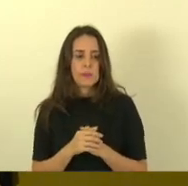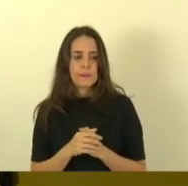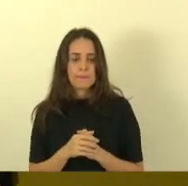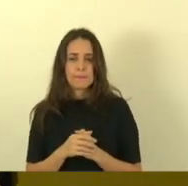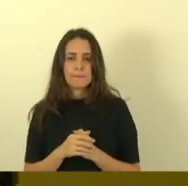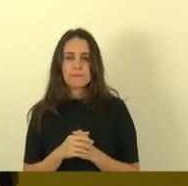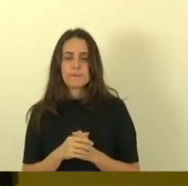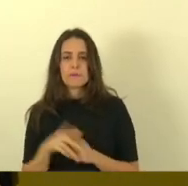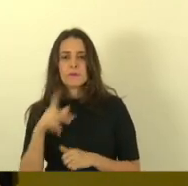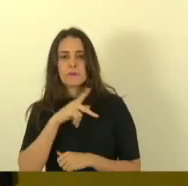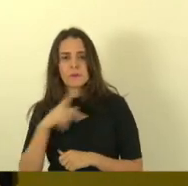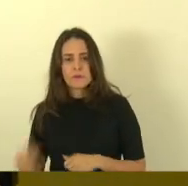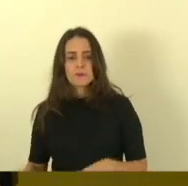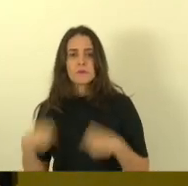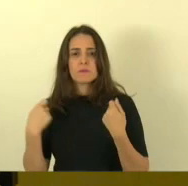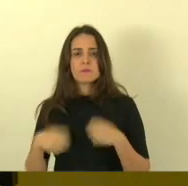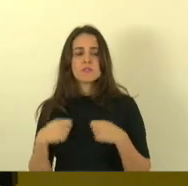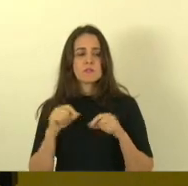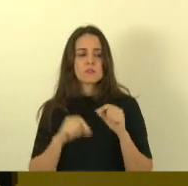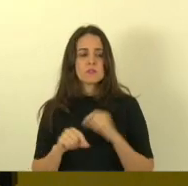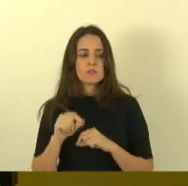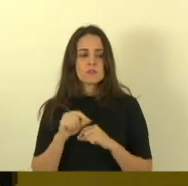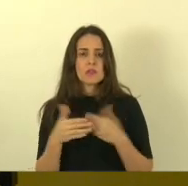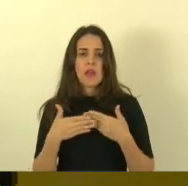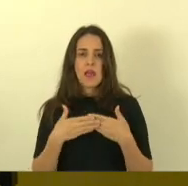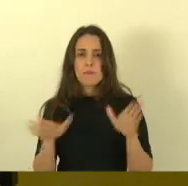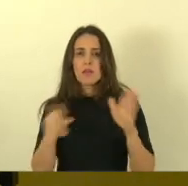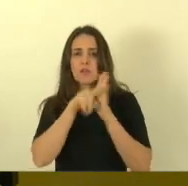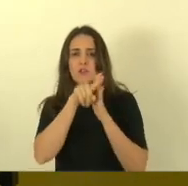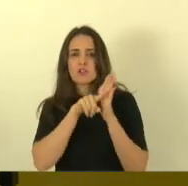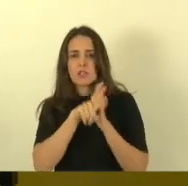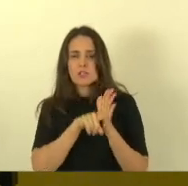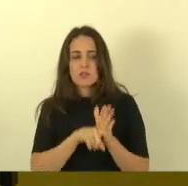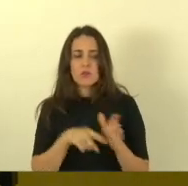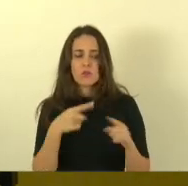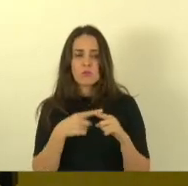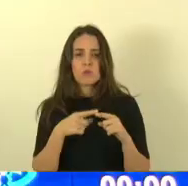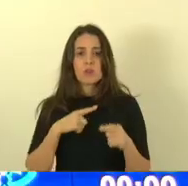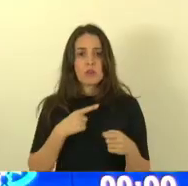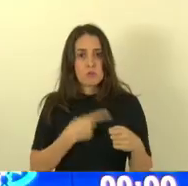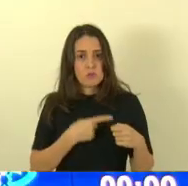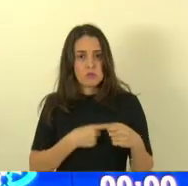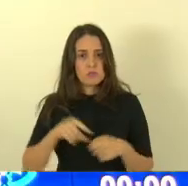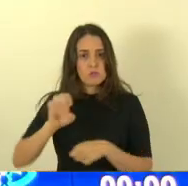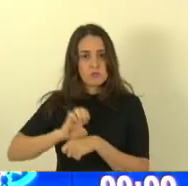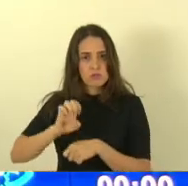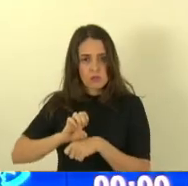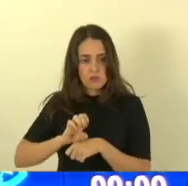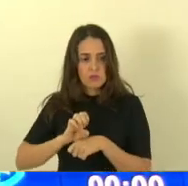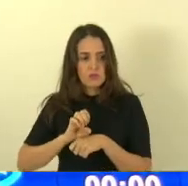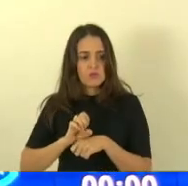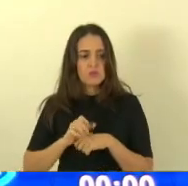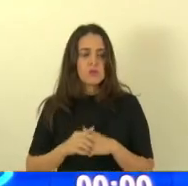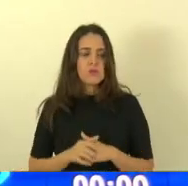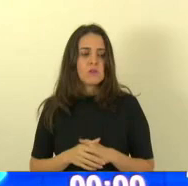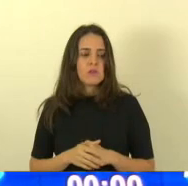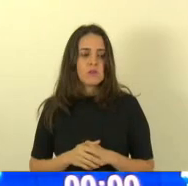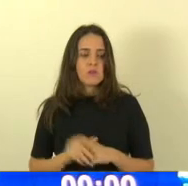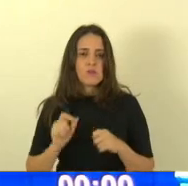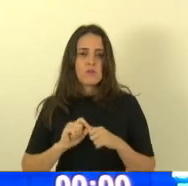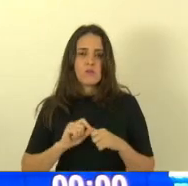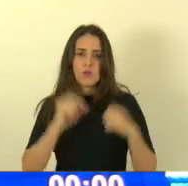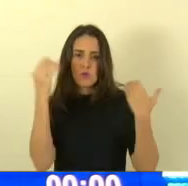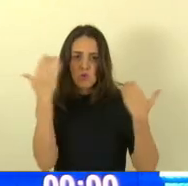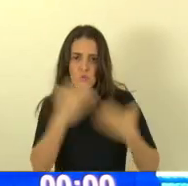presidente abrir também assim até uma sindicância para saber que tem município e estado que faz